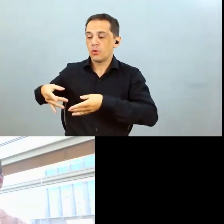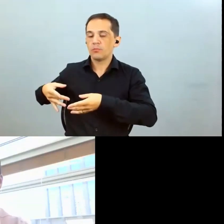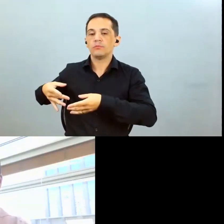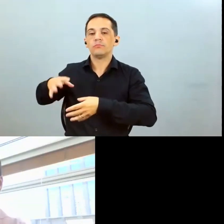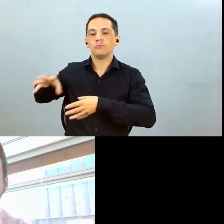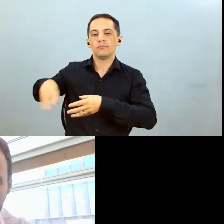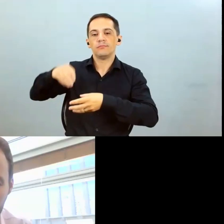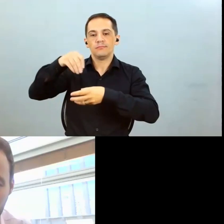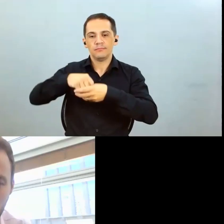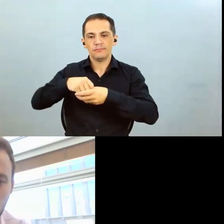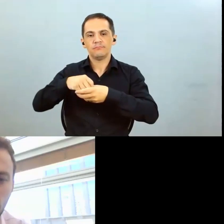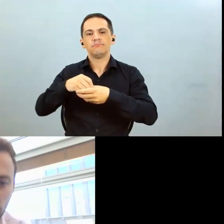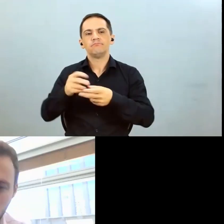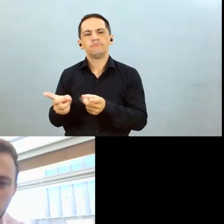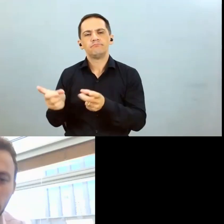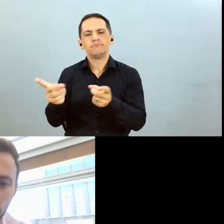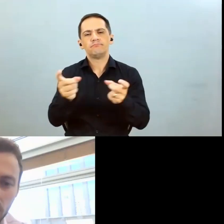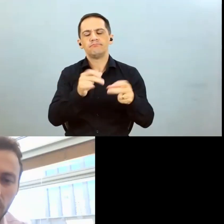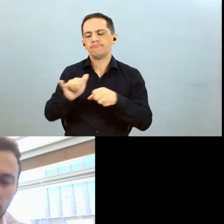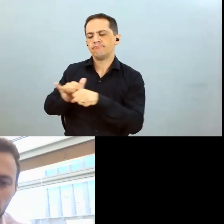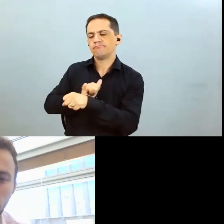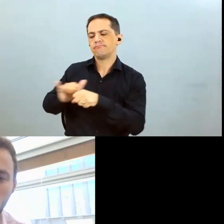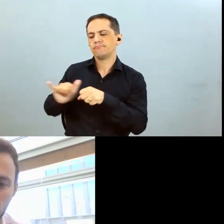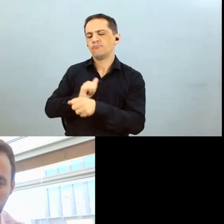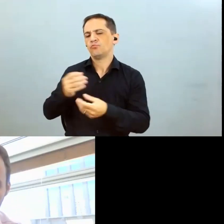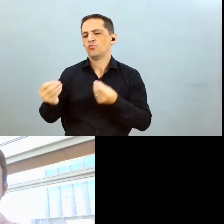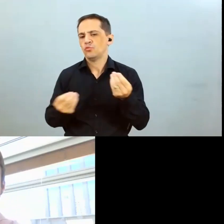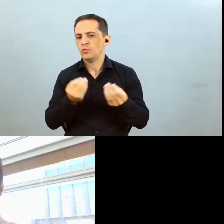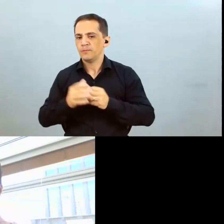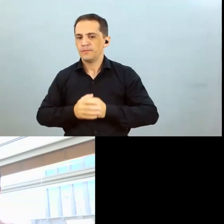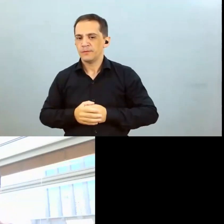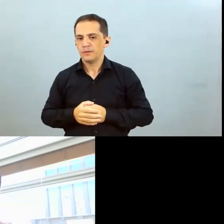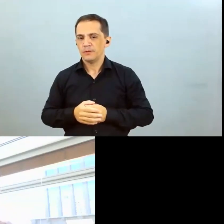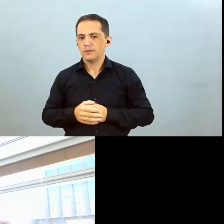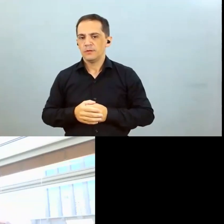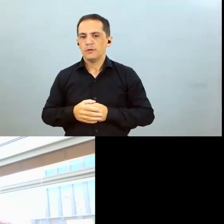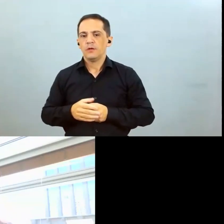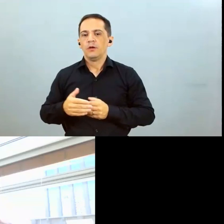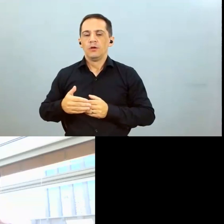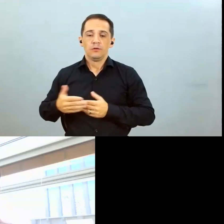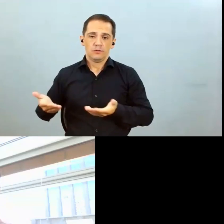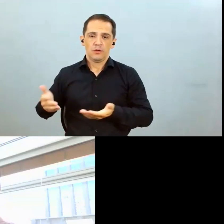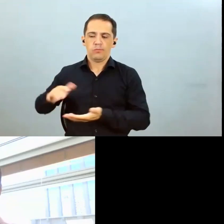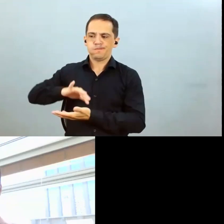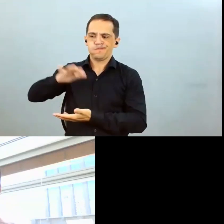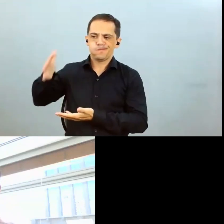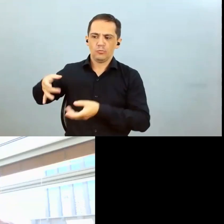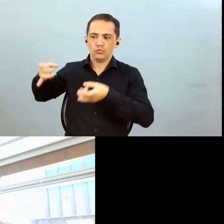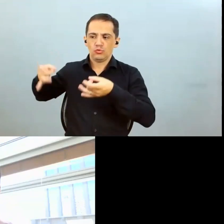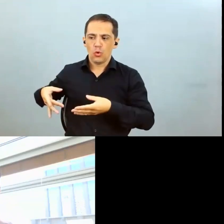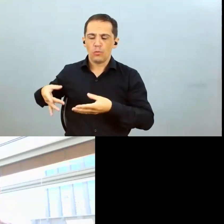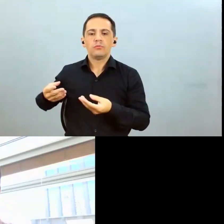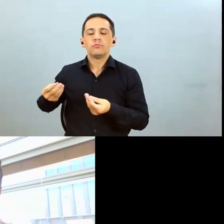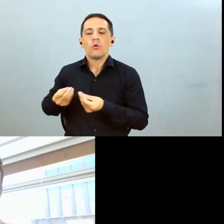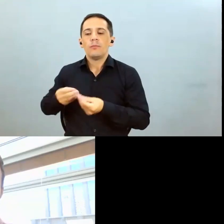volume para o primeiro trimestre. Quais as perspectivas de vocês para a comercialização desse volume que ainda sobrou e como isso